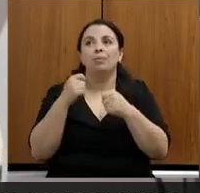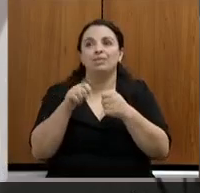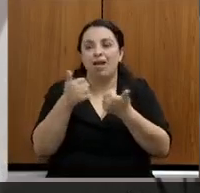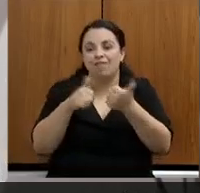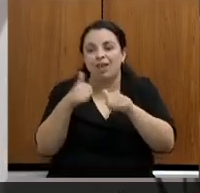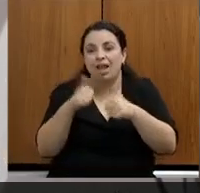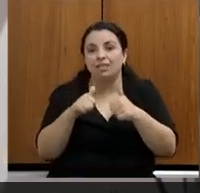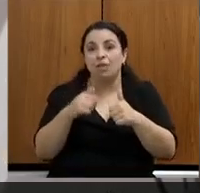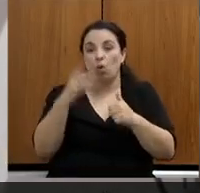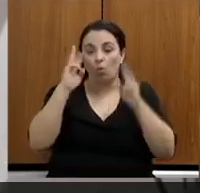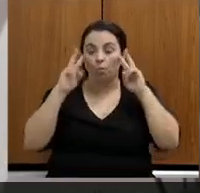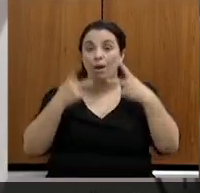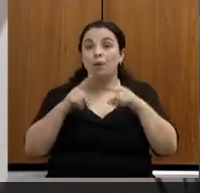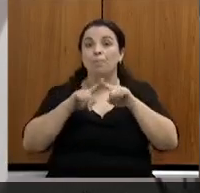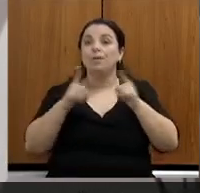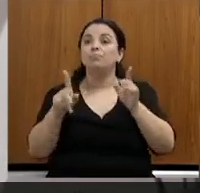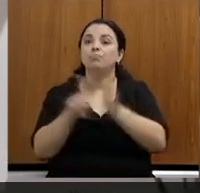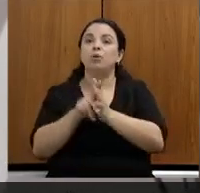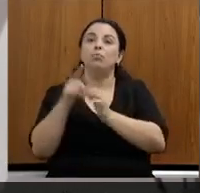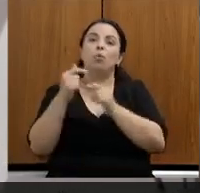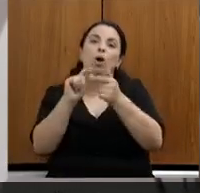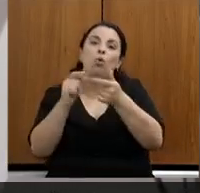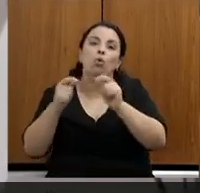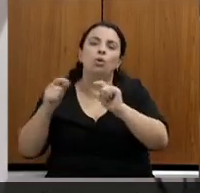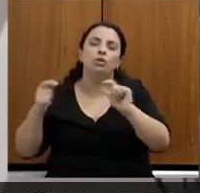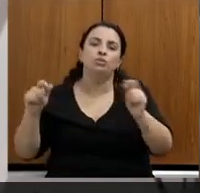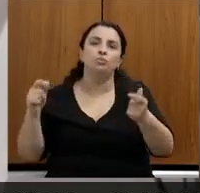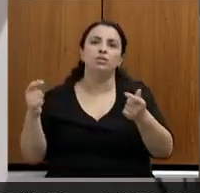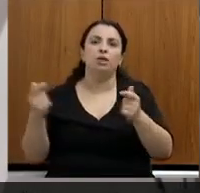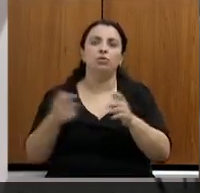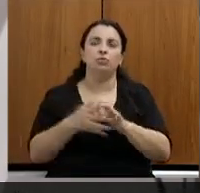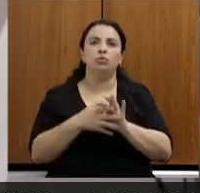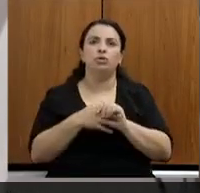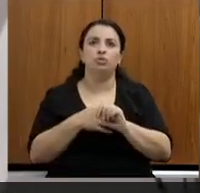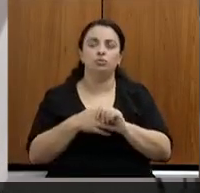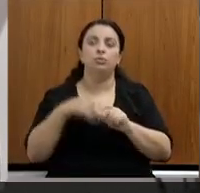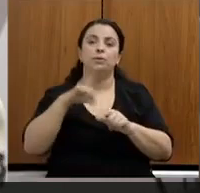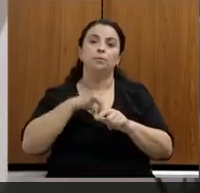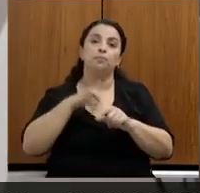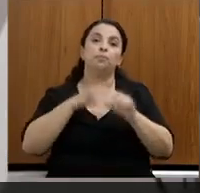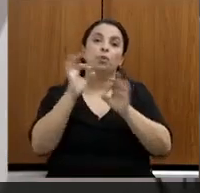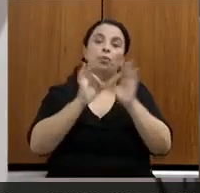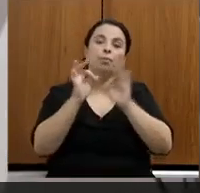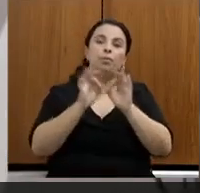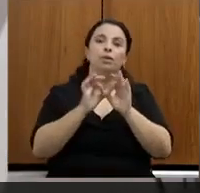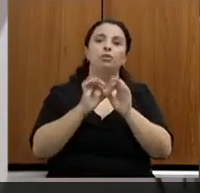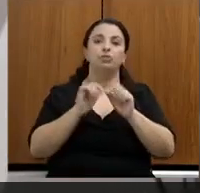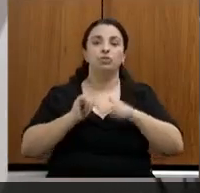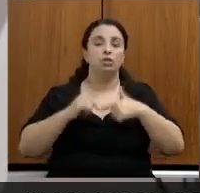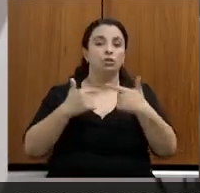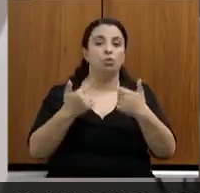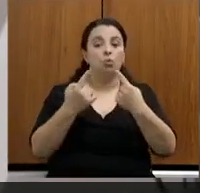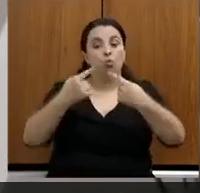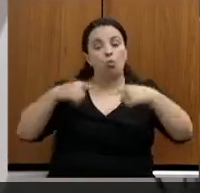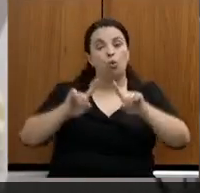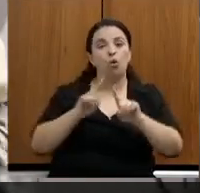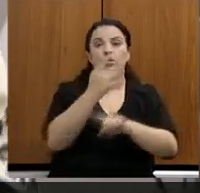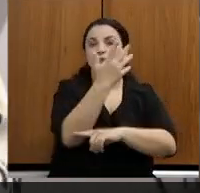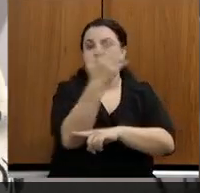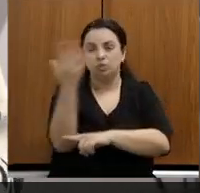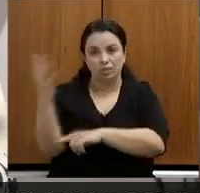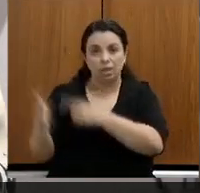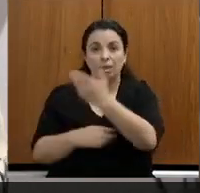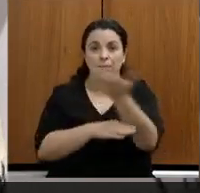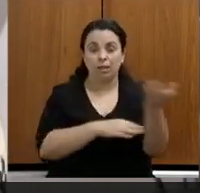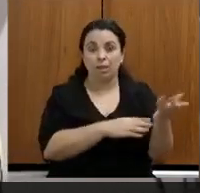análise através de um algoritmo próprio. Plano de ação contra o desmatamento. Então, além das fiscalizações ordinárias